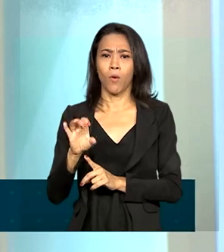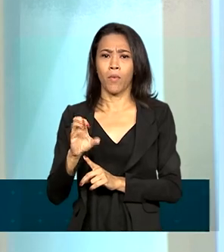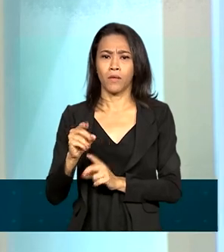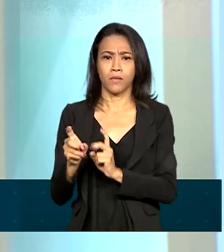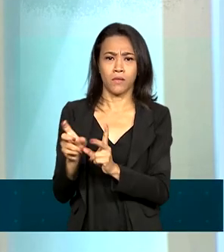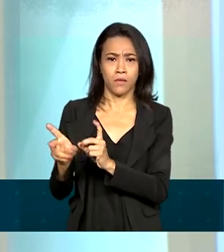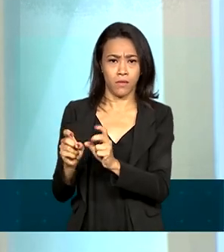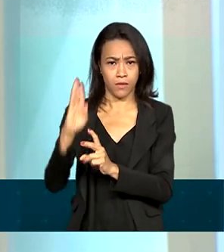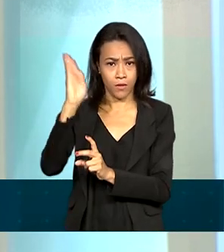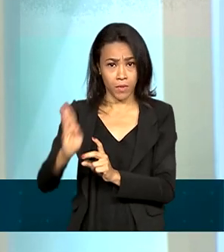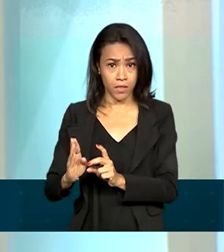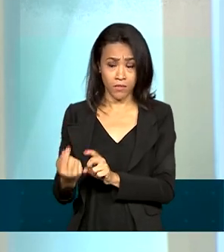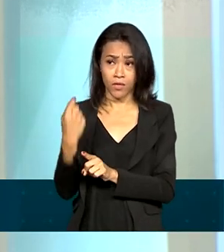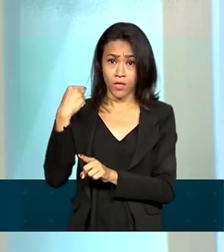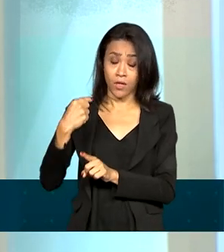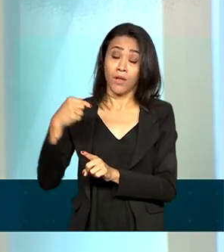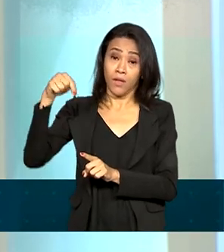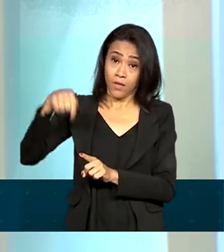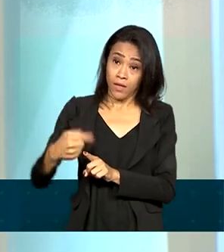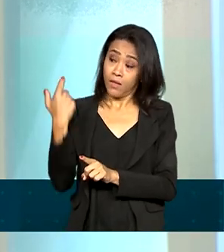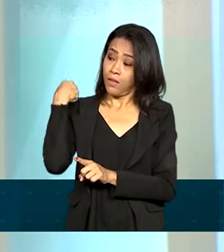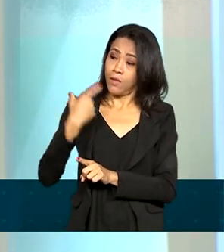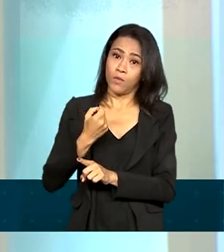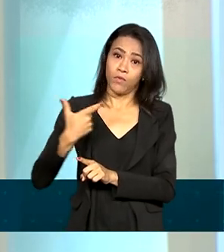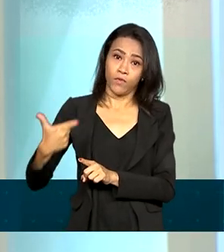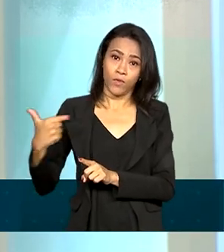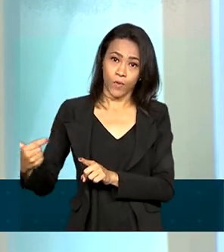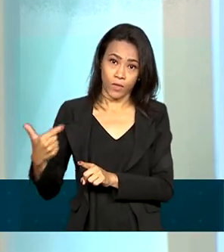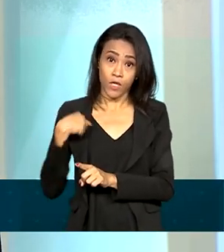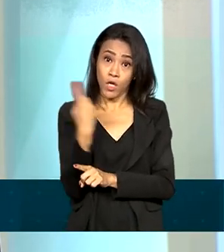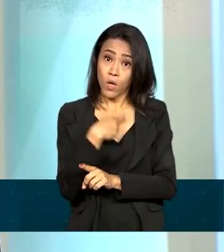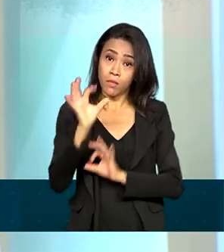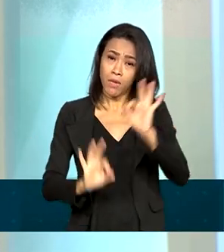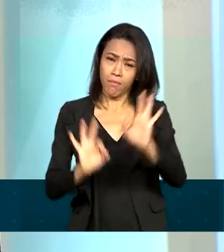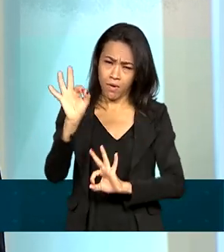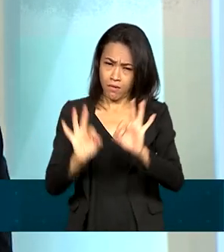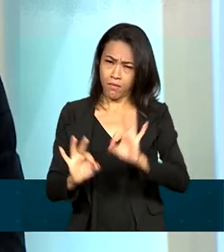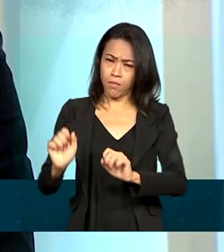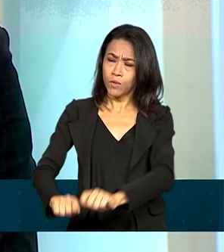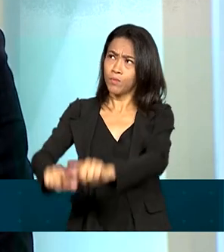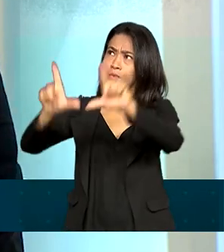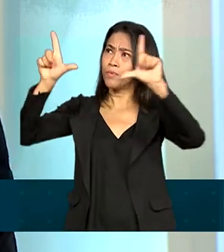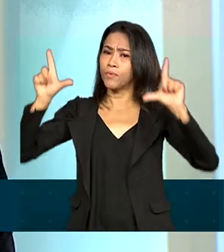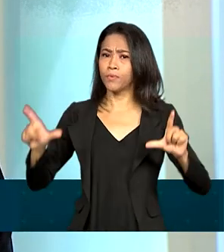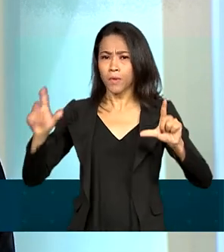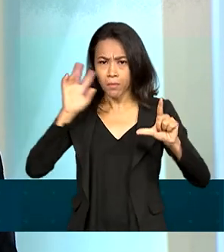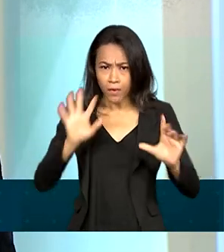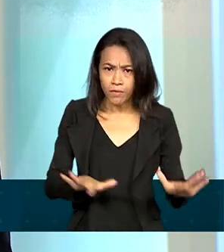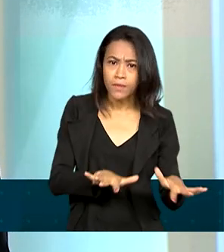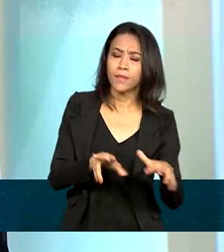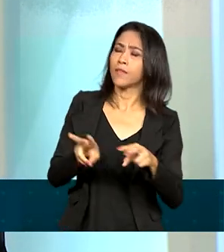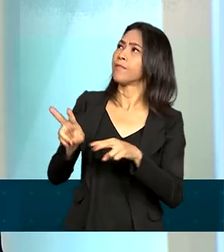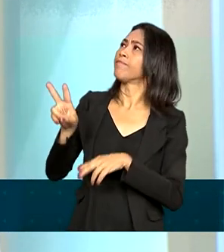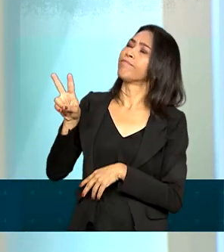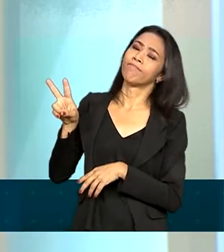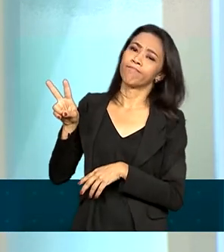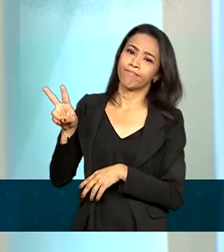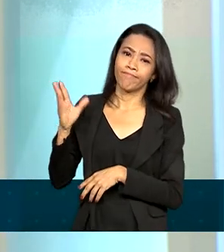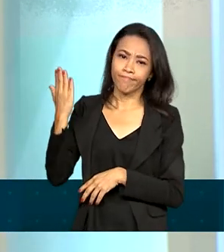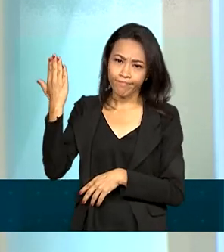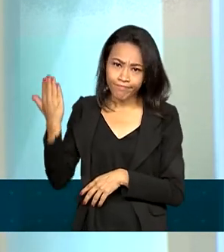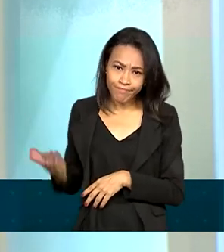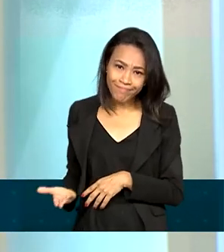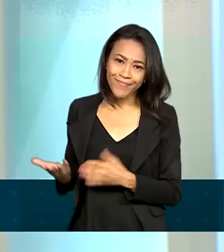E para tratar de um tema tão importante, a nossa equipe de produção preparou uma arte para você, telespectador, que passamos a compartilhar